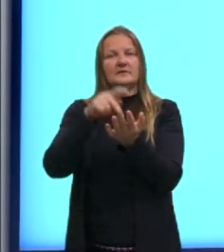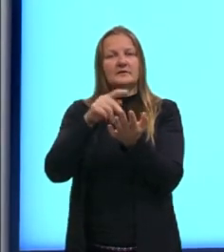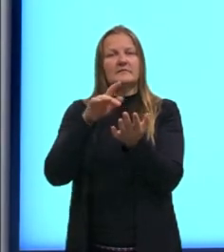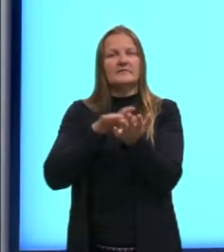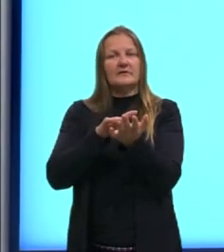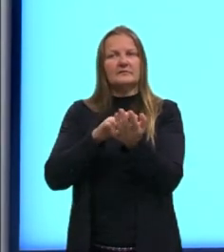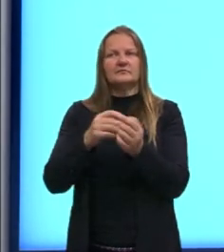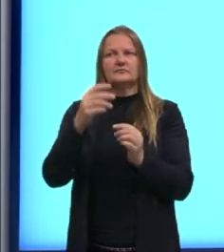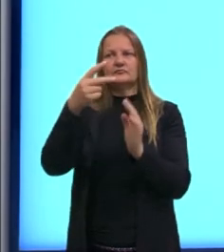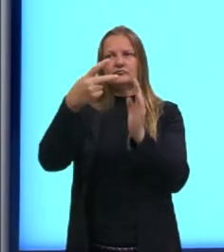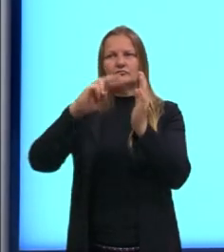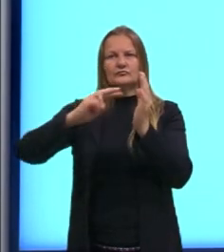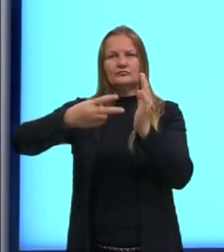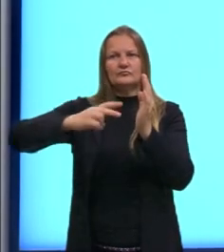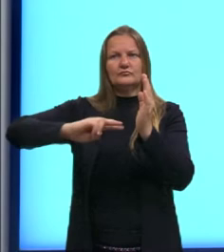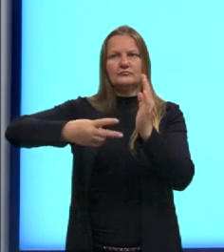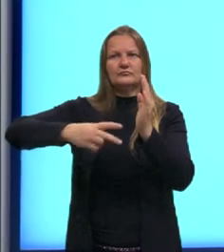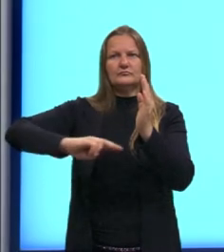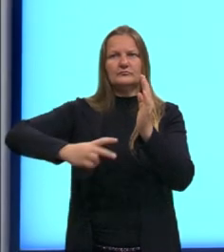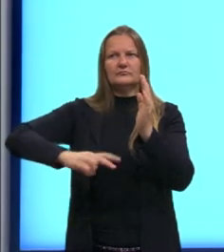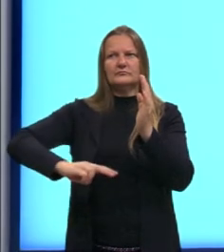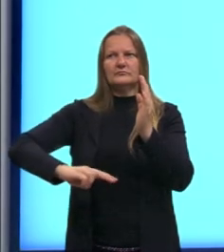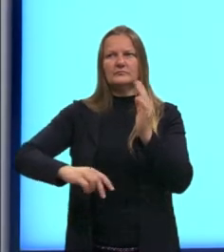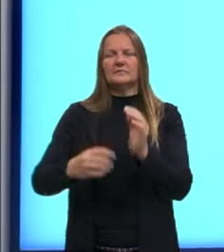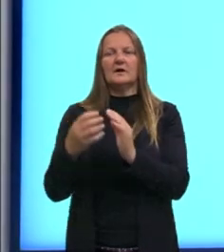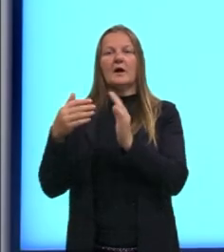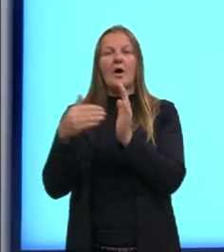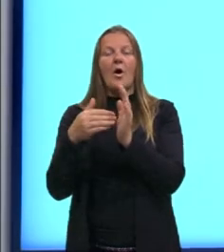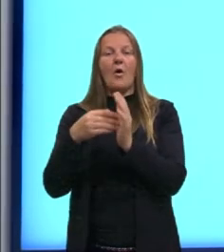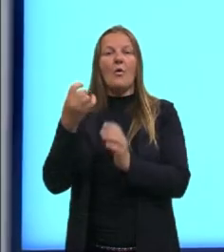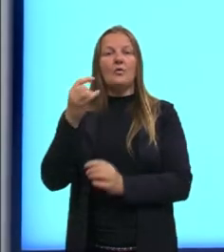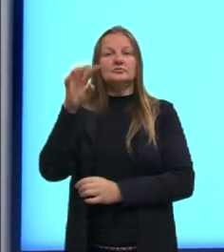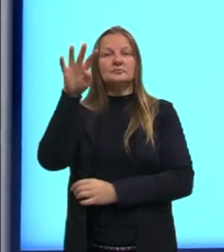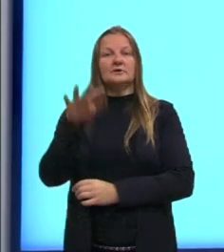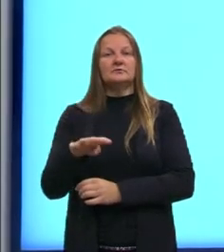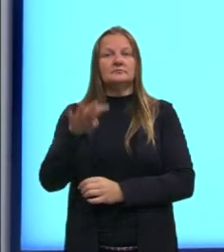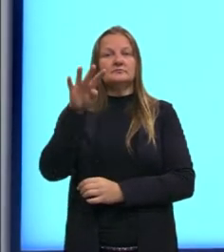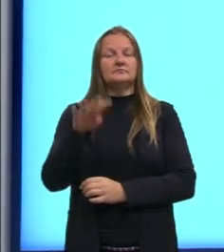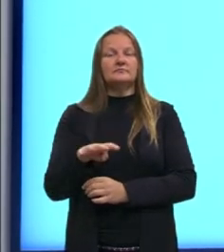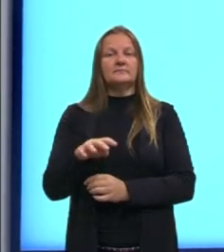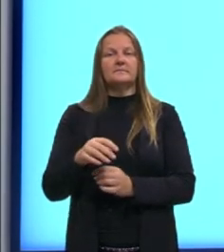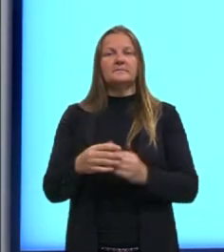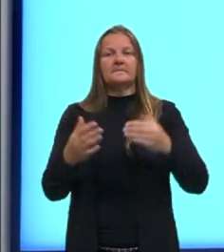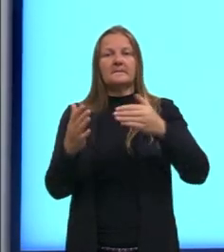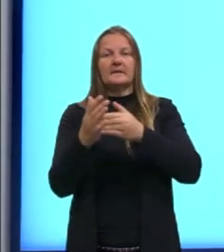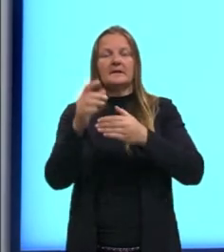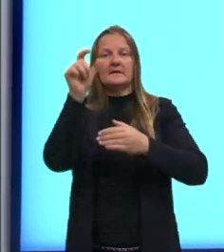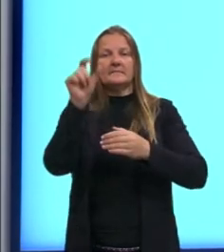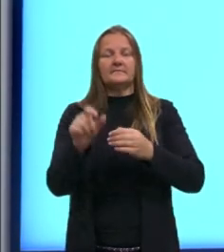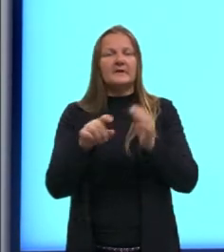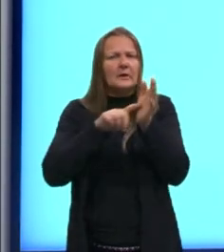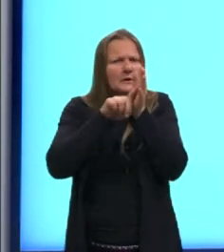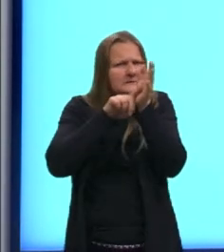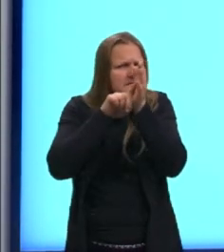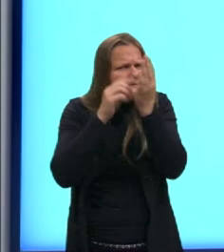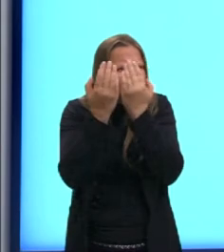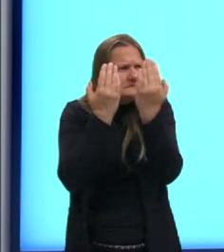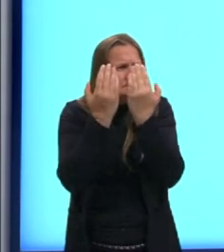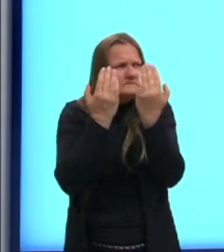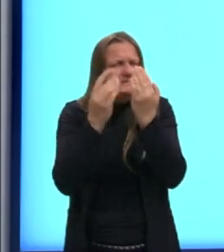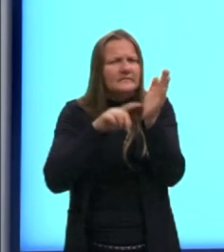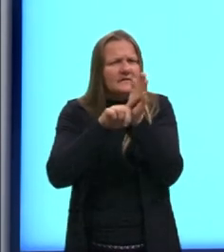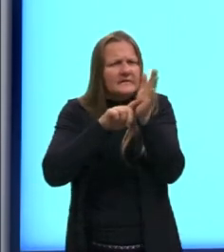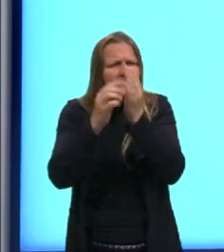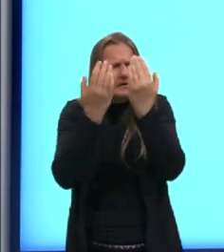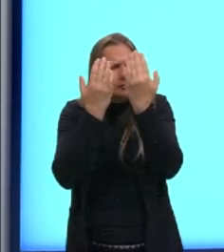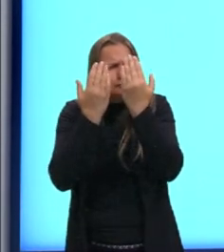Sempre vai seguir esse formato. Agora, a última coluna, essa sim, nós vamos completar analisando, então, a